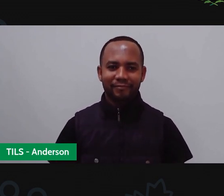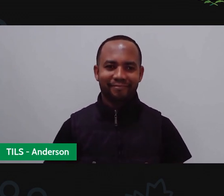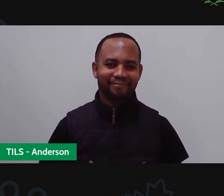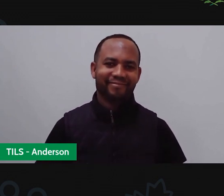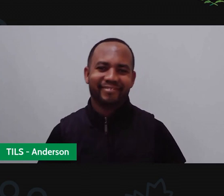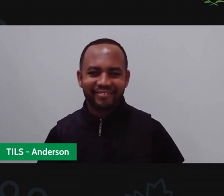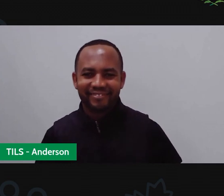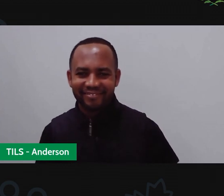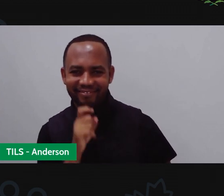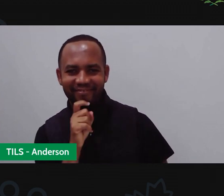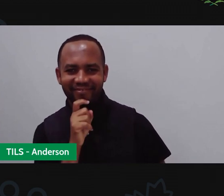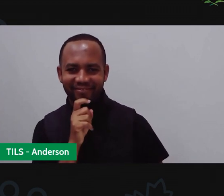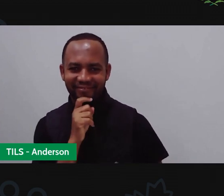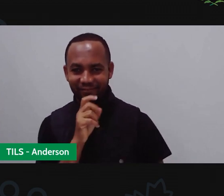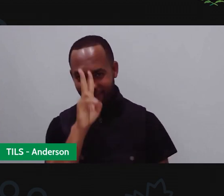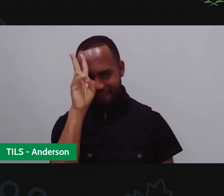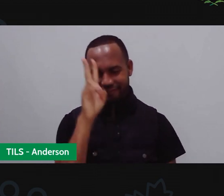frio.